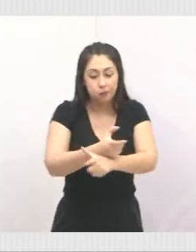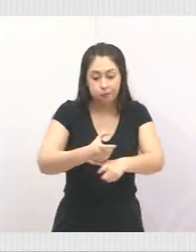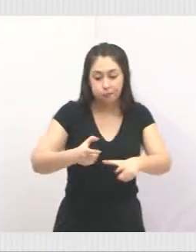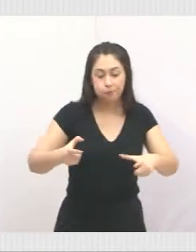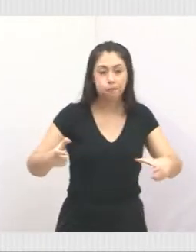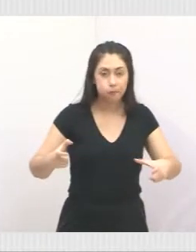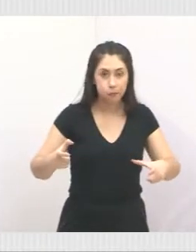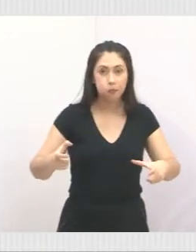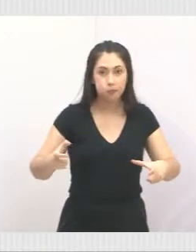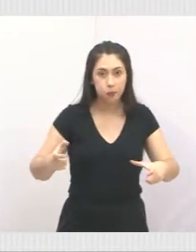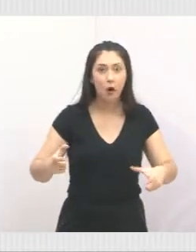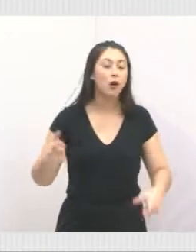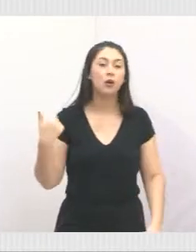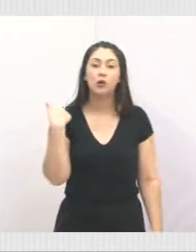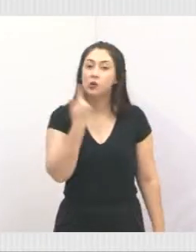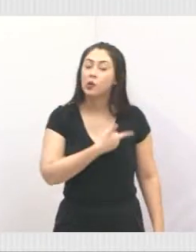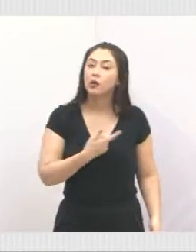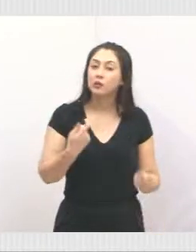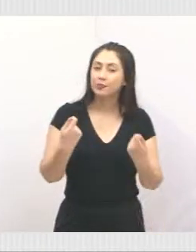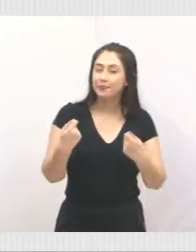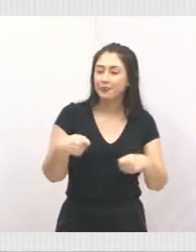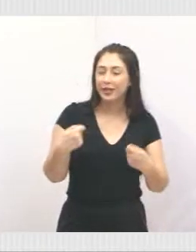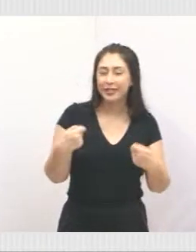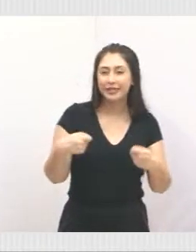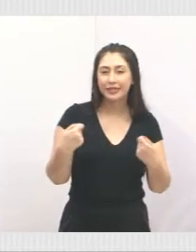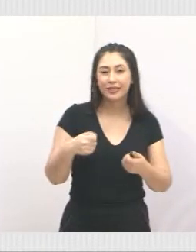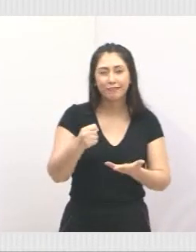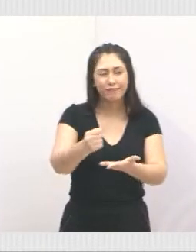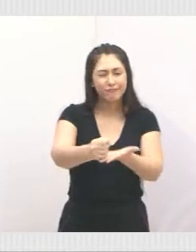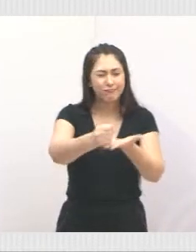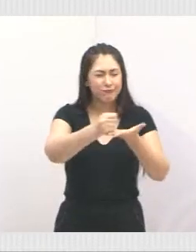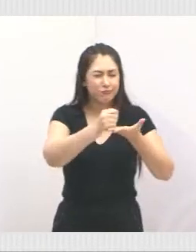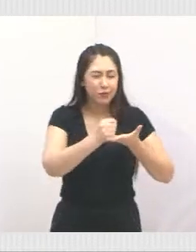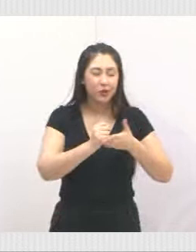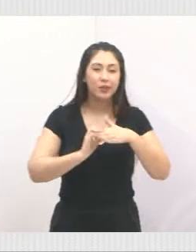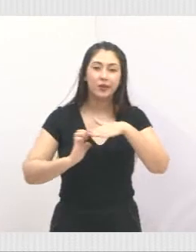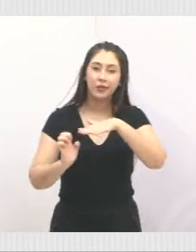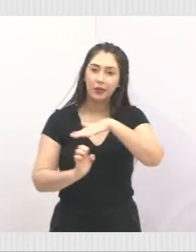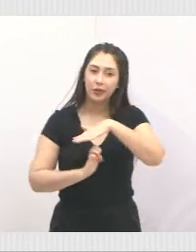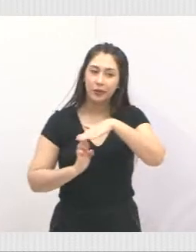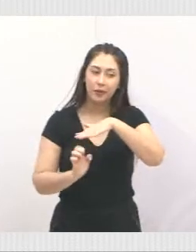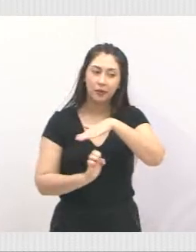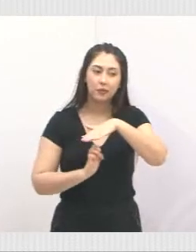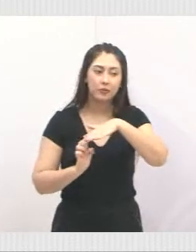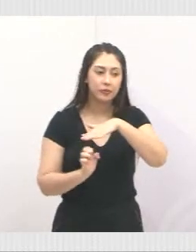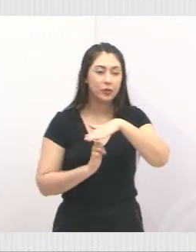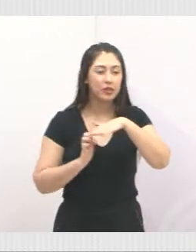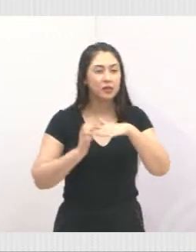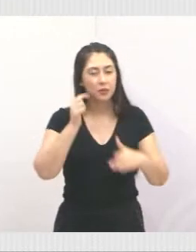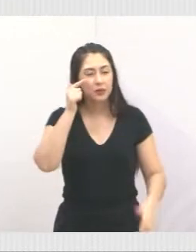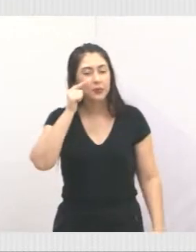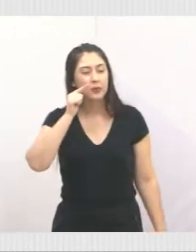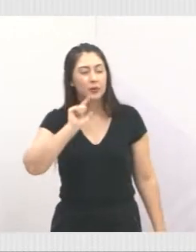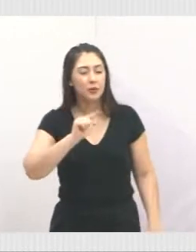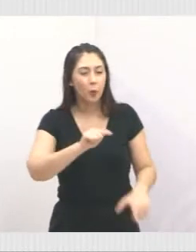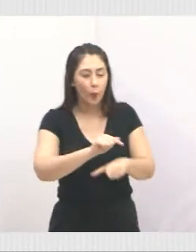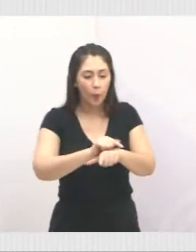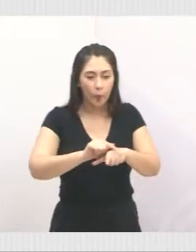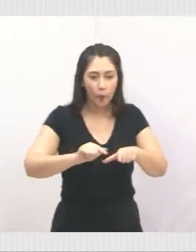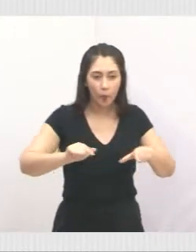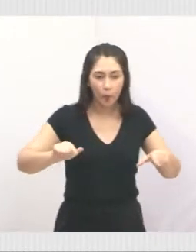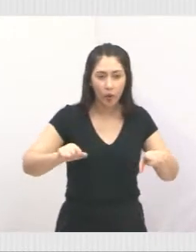E nós tivemos que ter o apoio da empresa para poder fechar